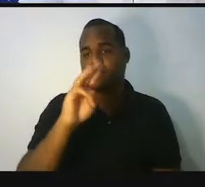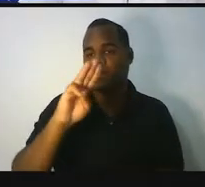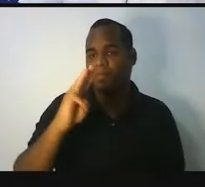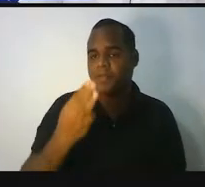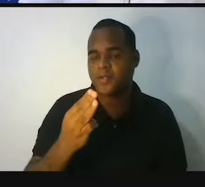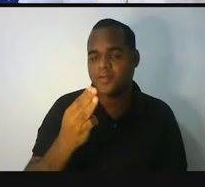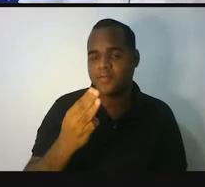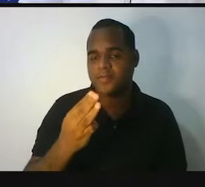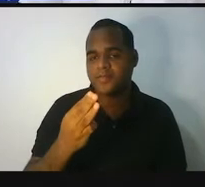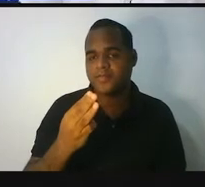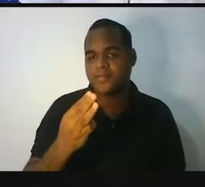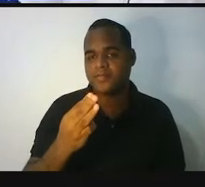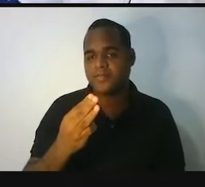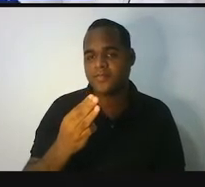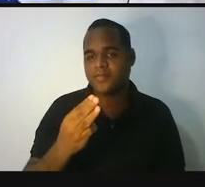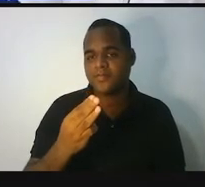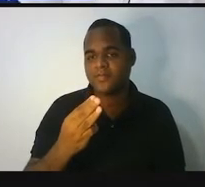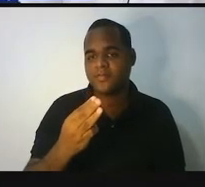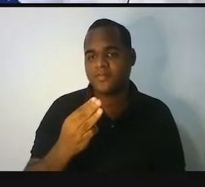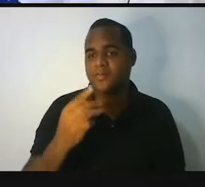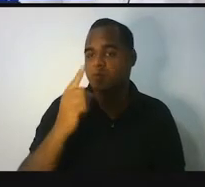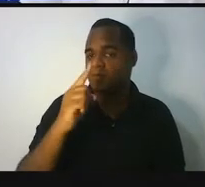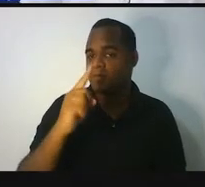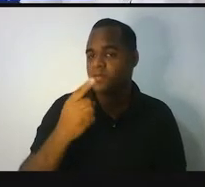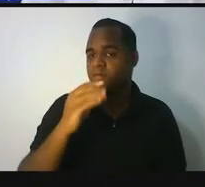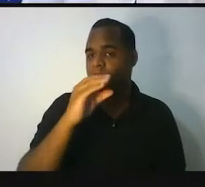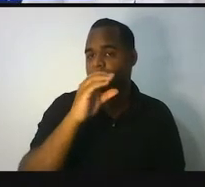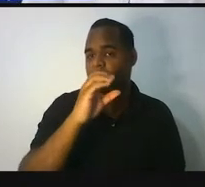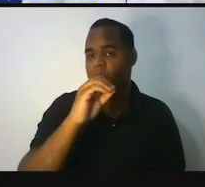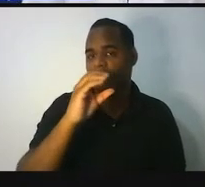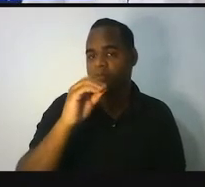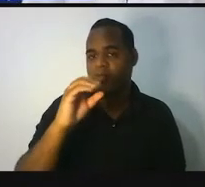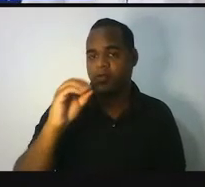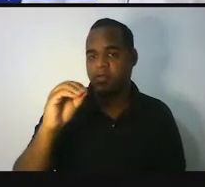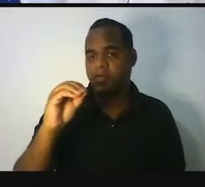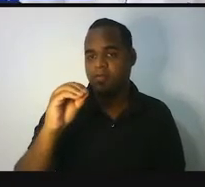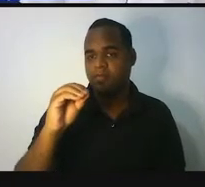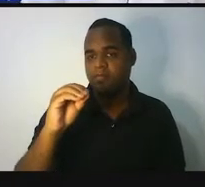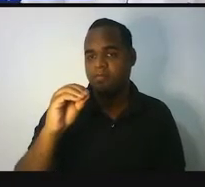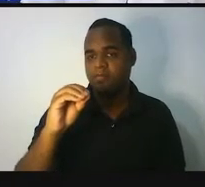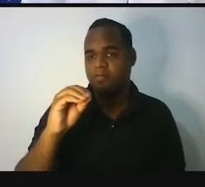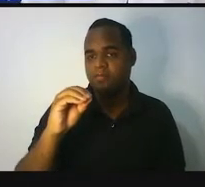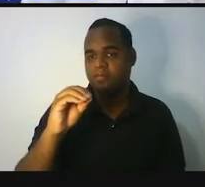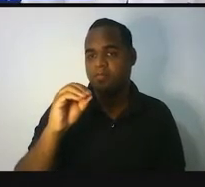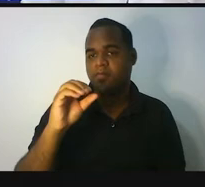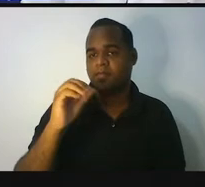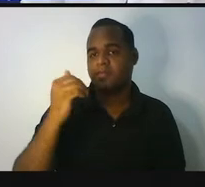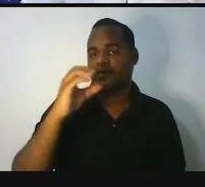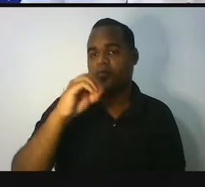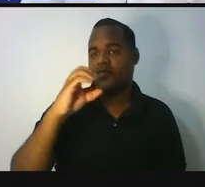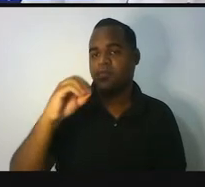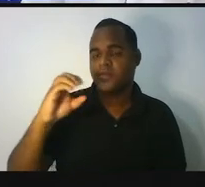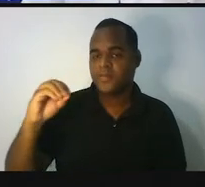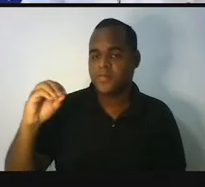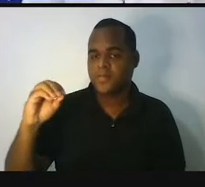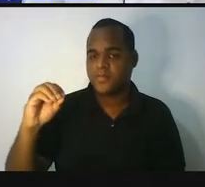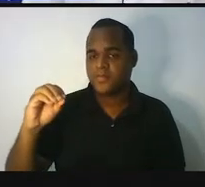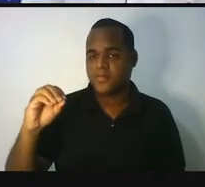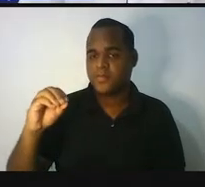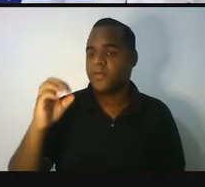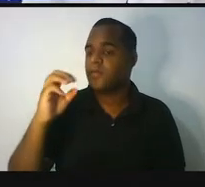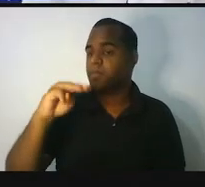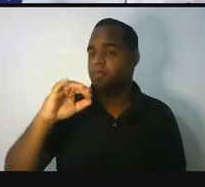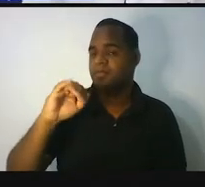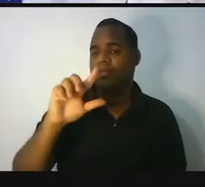milhão é assim, 1, 0, 0, 0, isso aqui é 1.000, 0, 0, 0, isso aqui é 1